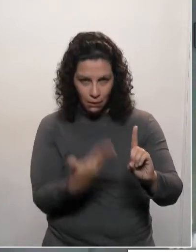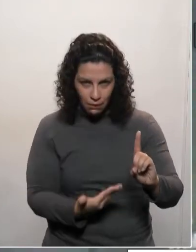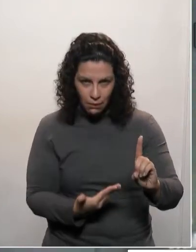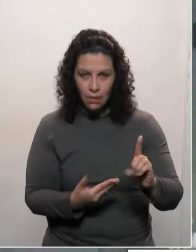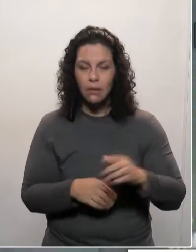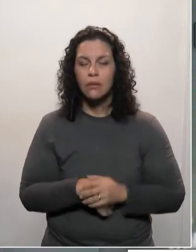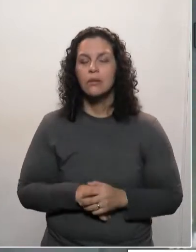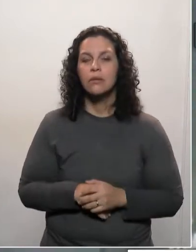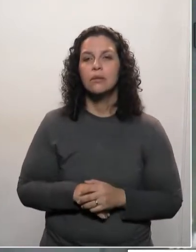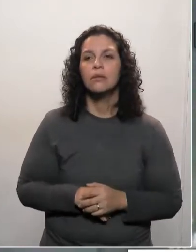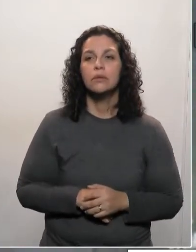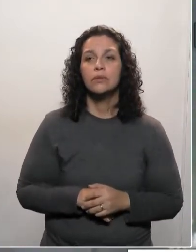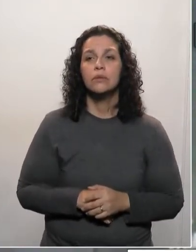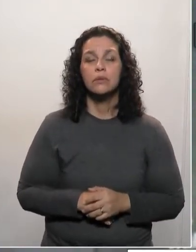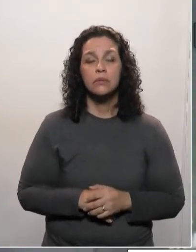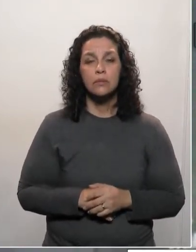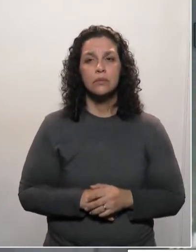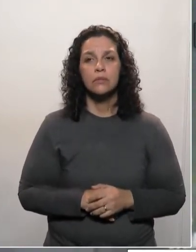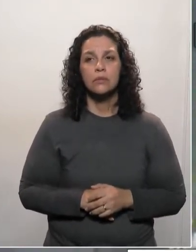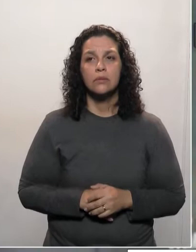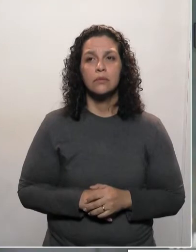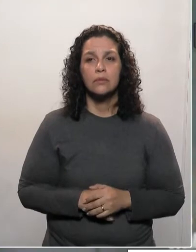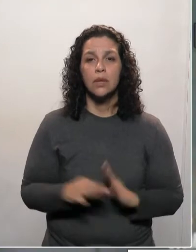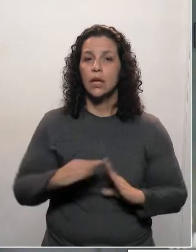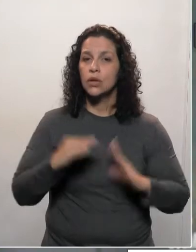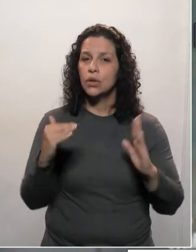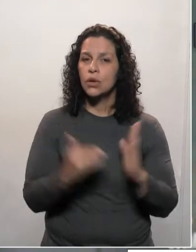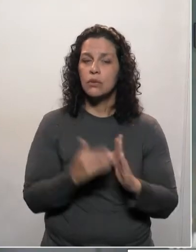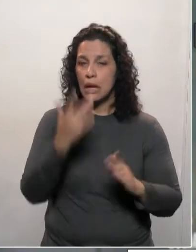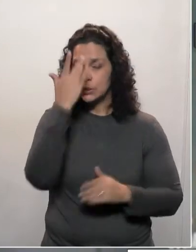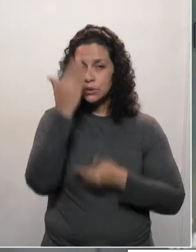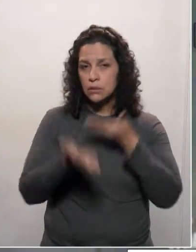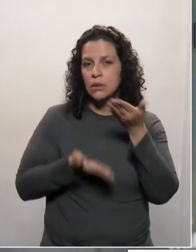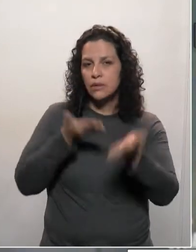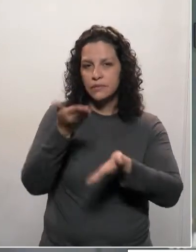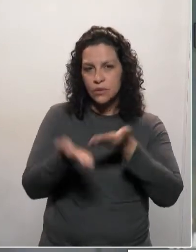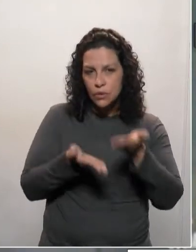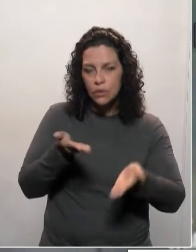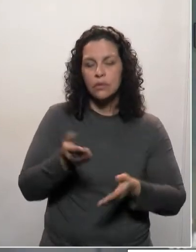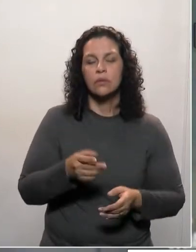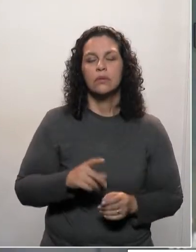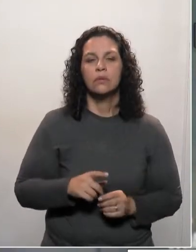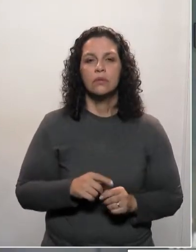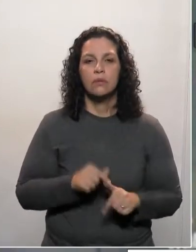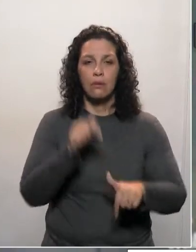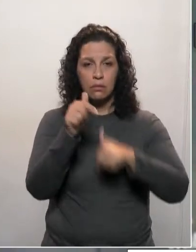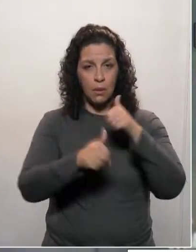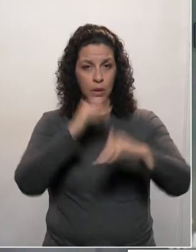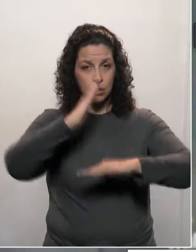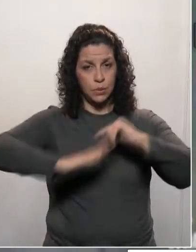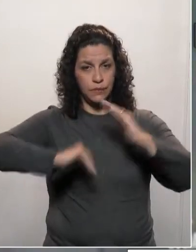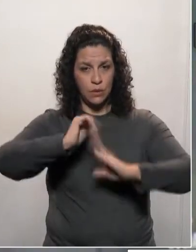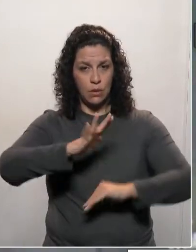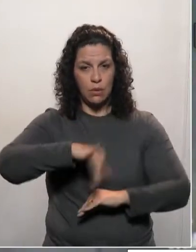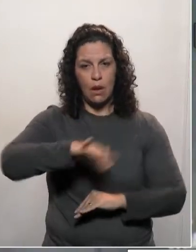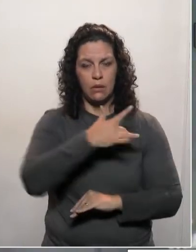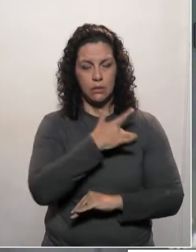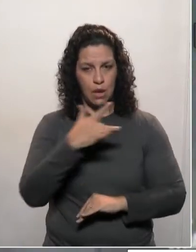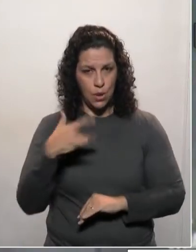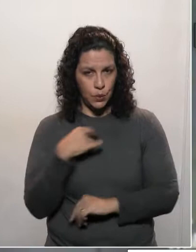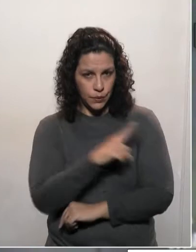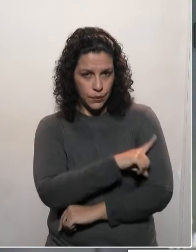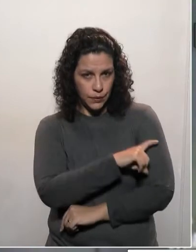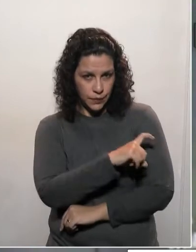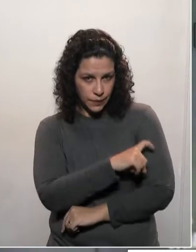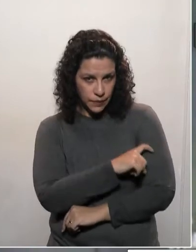e são merecidas a todas as servidoras e servidores profissionais da saúde, da área de enfermagem,